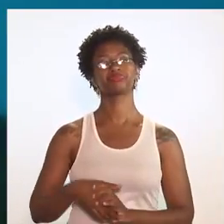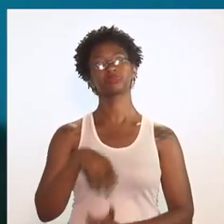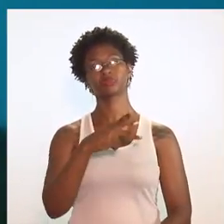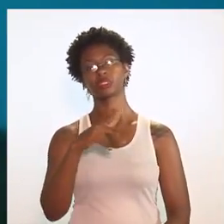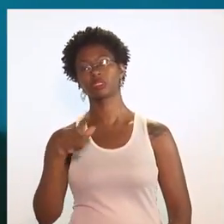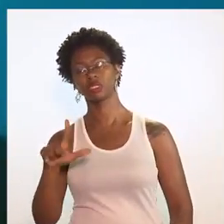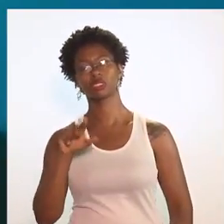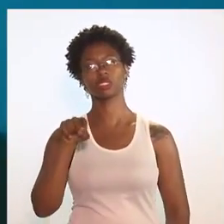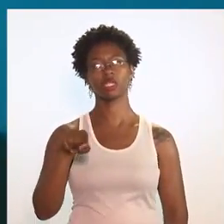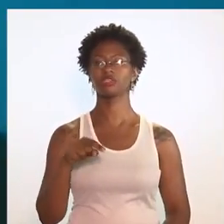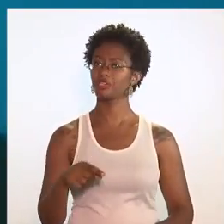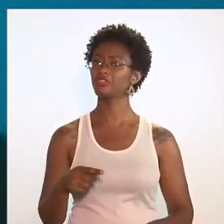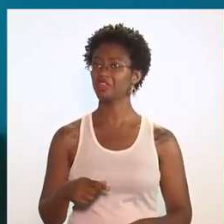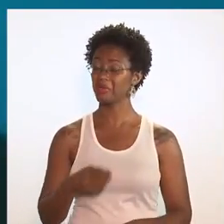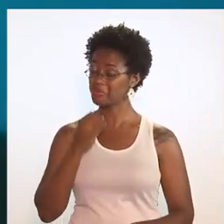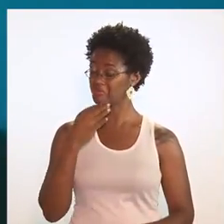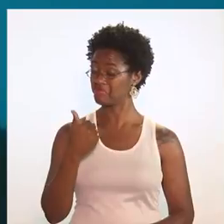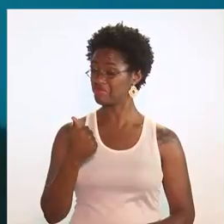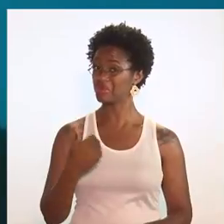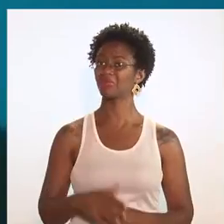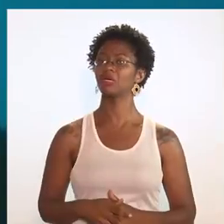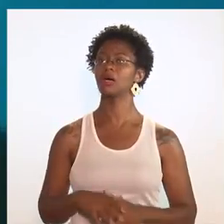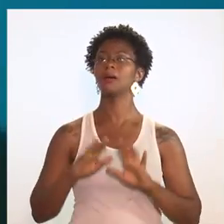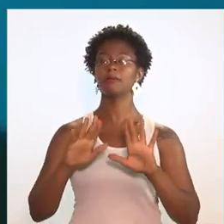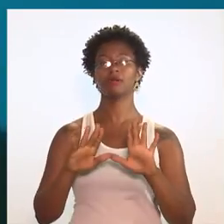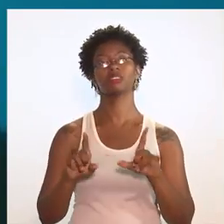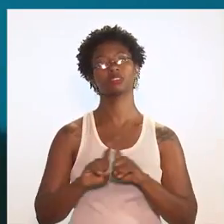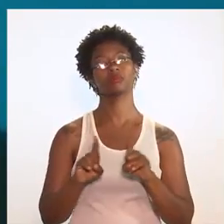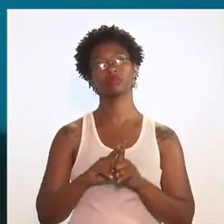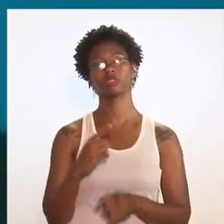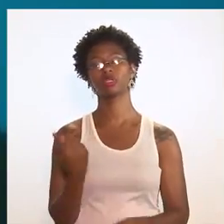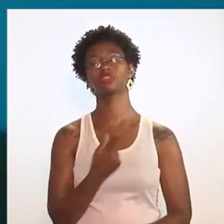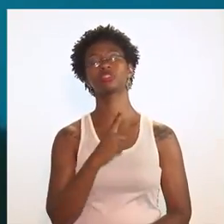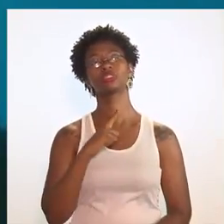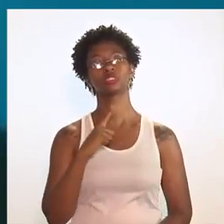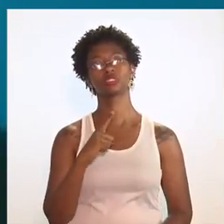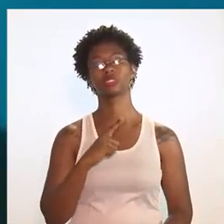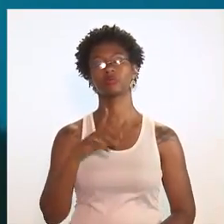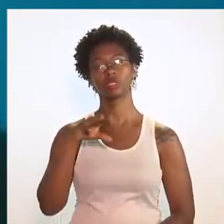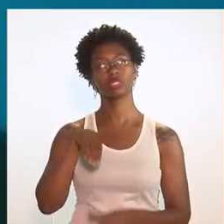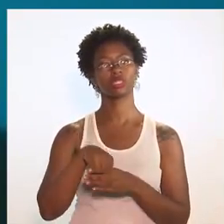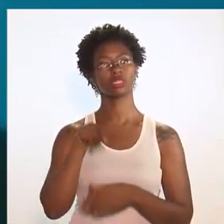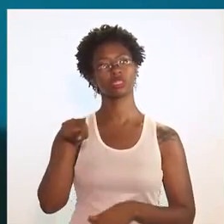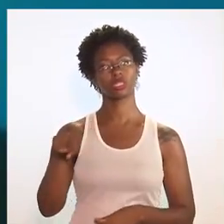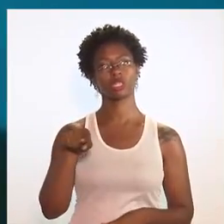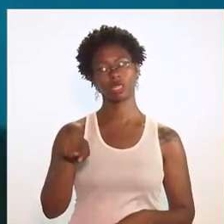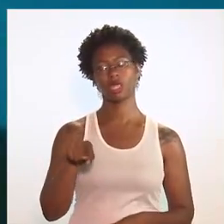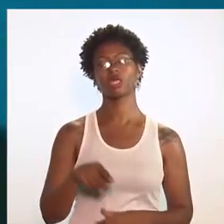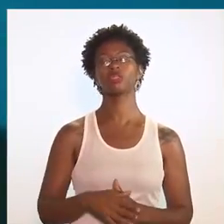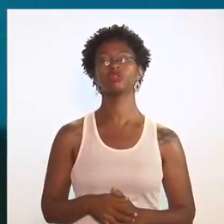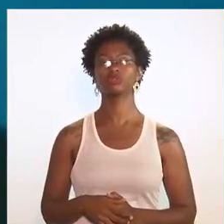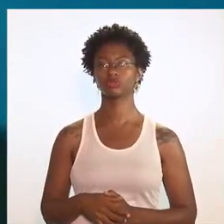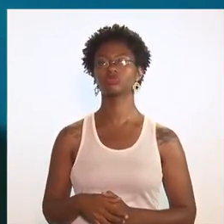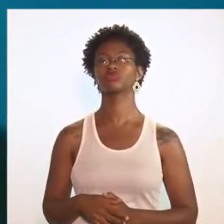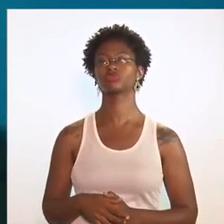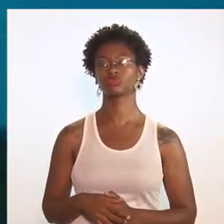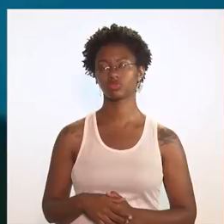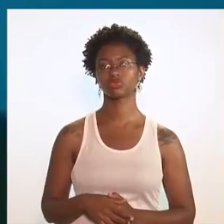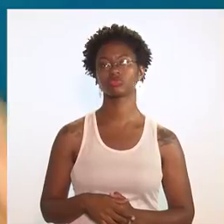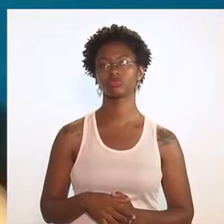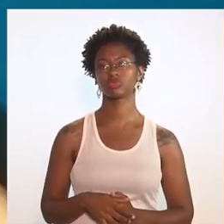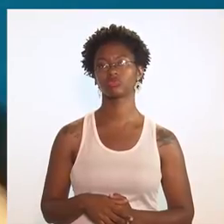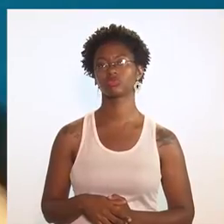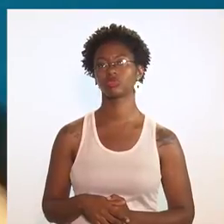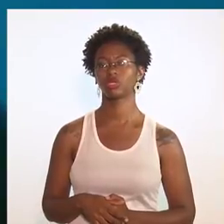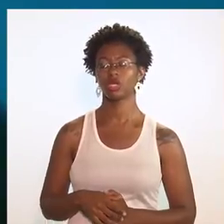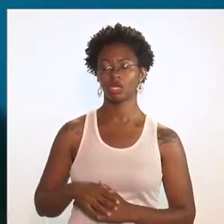é bastante robusto. Além disso, gente tem também, dentro da companhia, né? O Instituto de Longevidade,